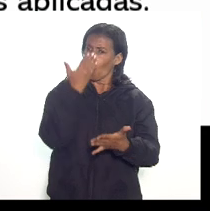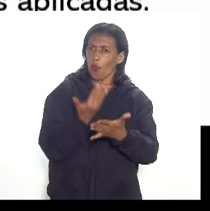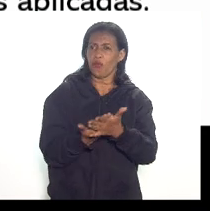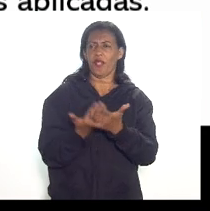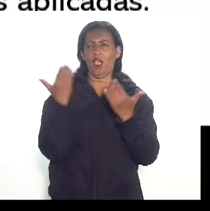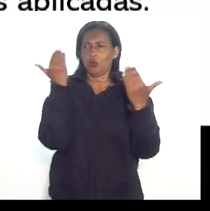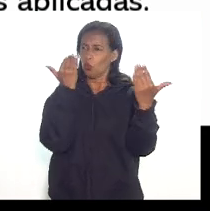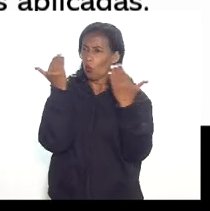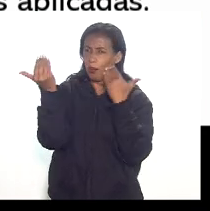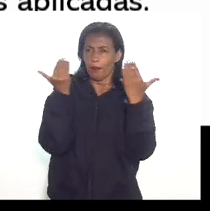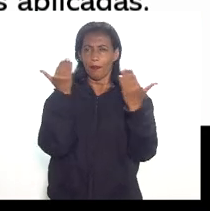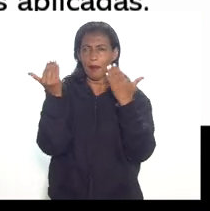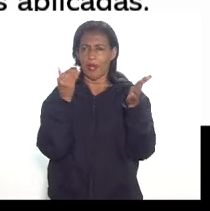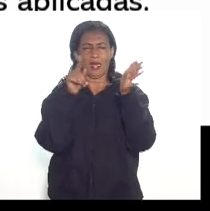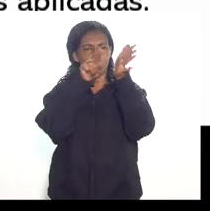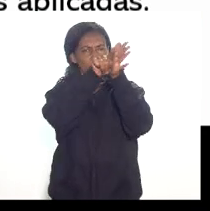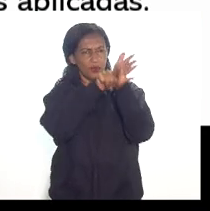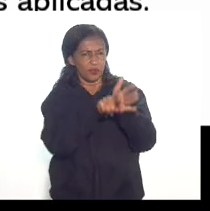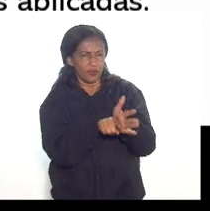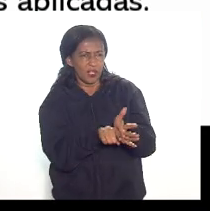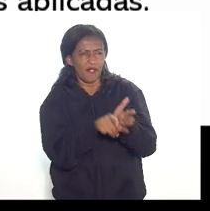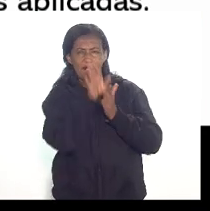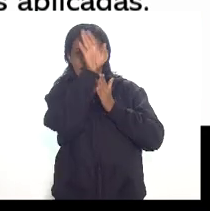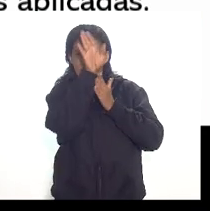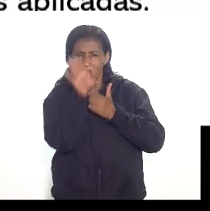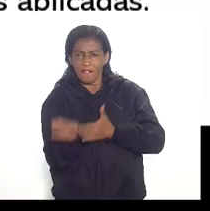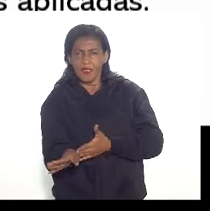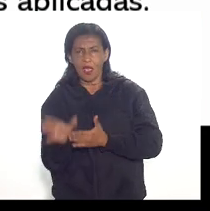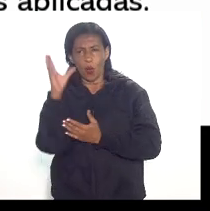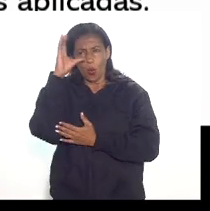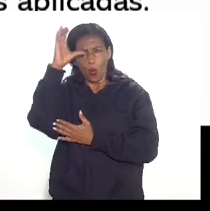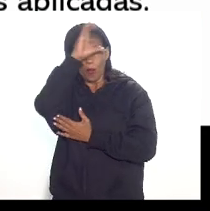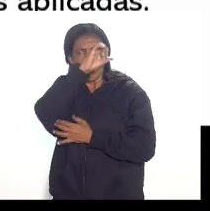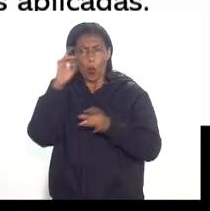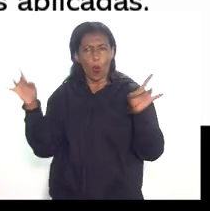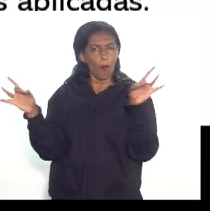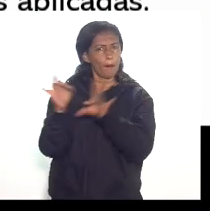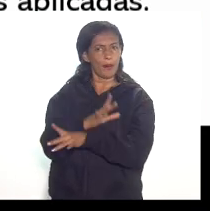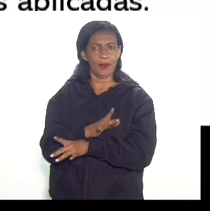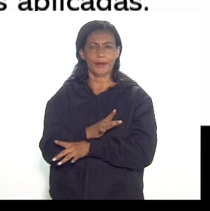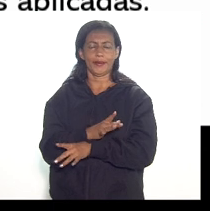comparável verificável fidedigna compreensível completa